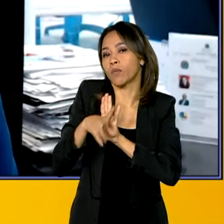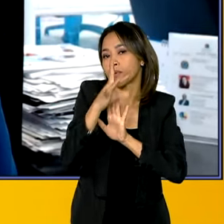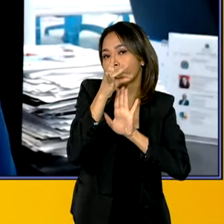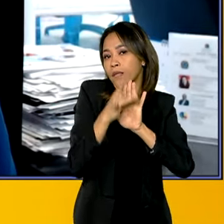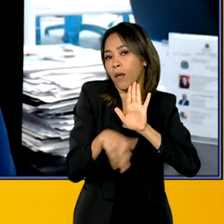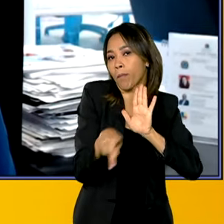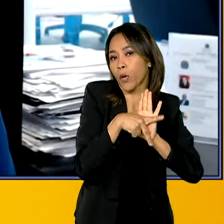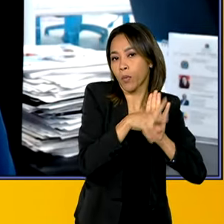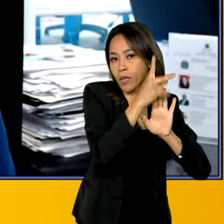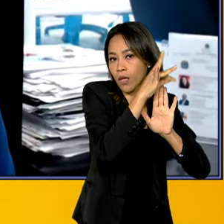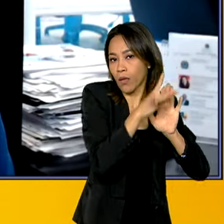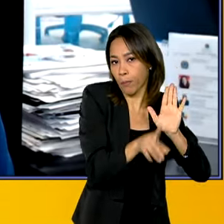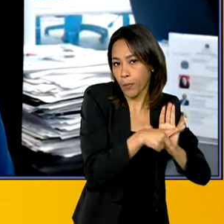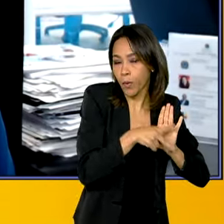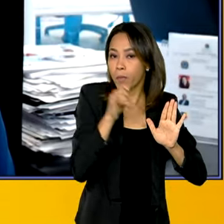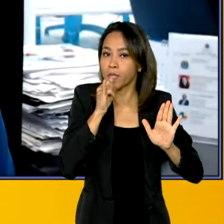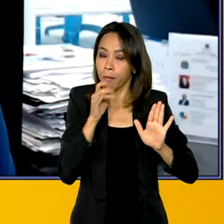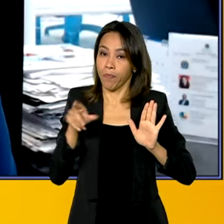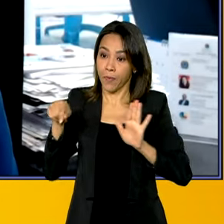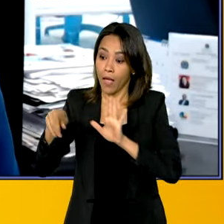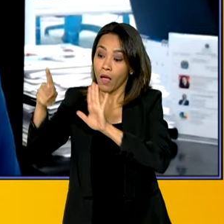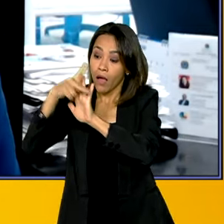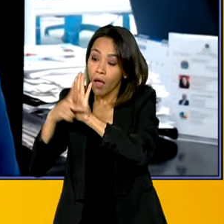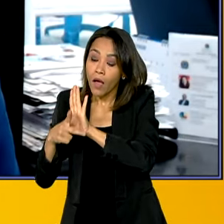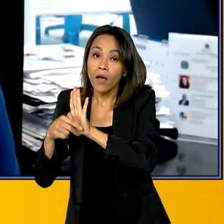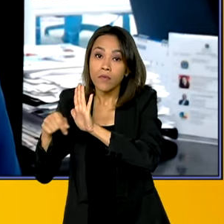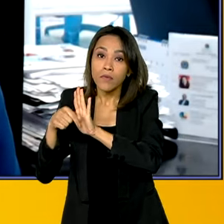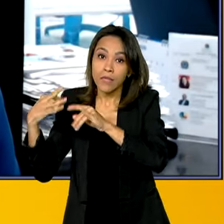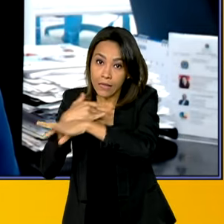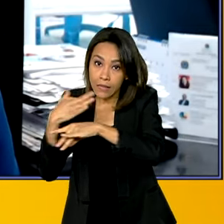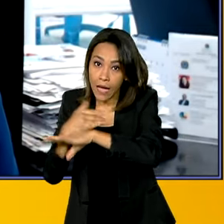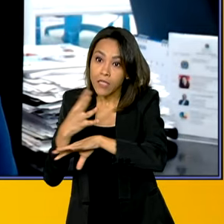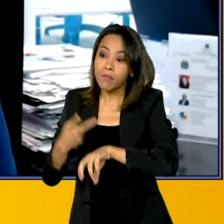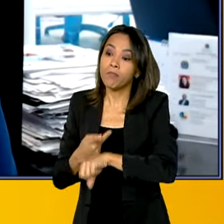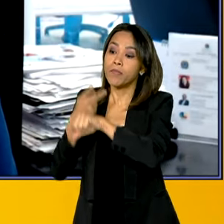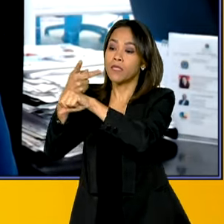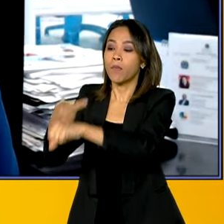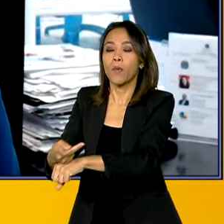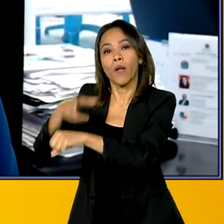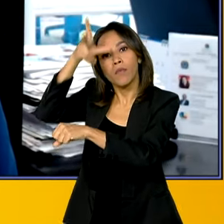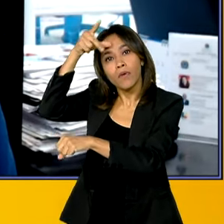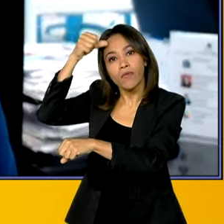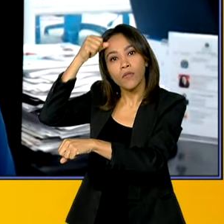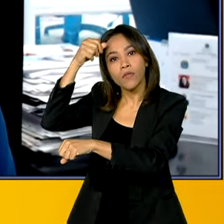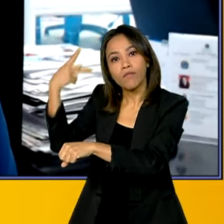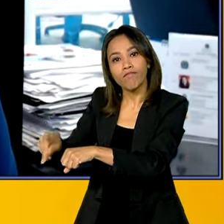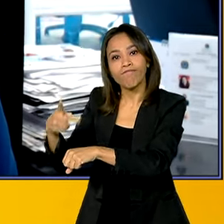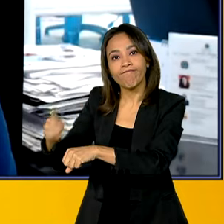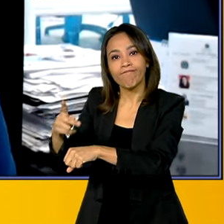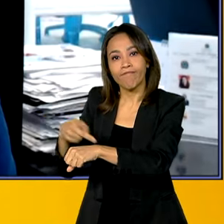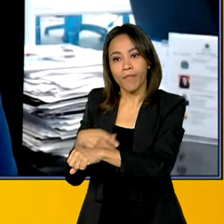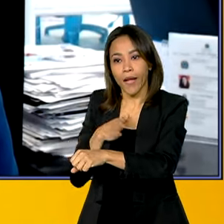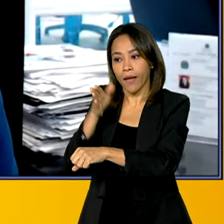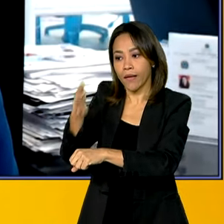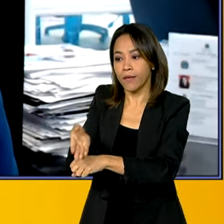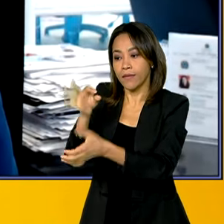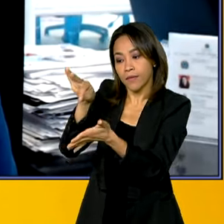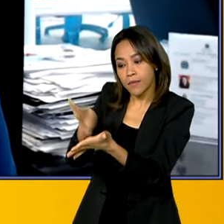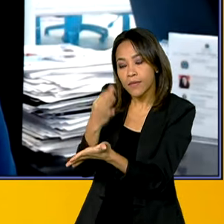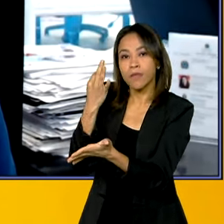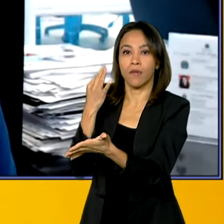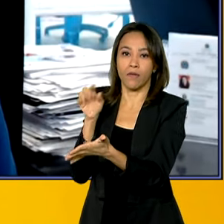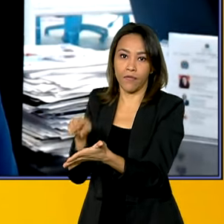Minha Vida Urbano, você tem que buscar um ente público municipal para que a pessoa possa se inscrever depois que nós